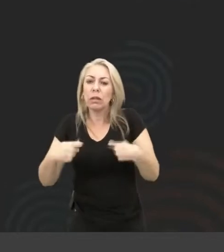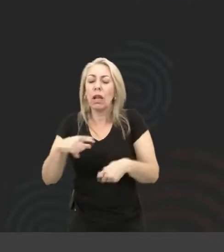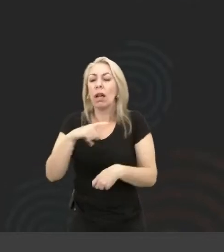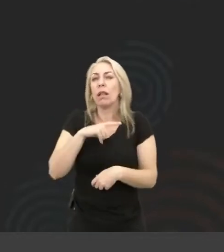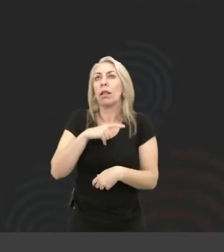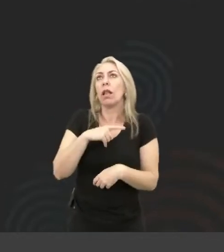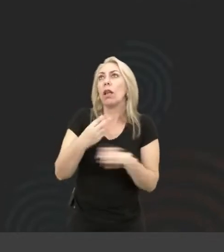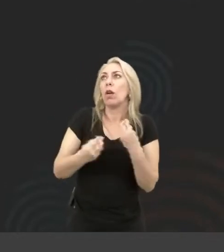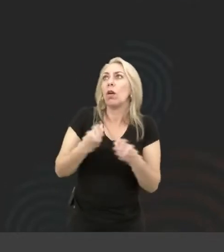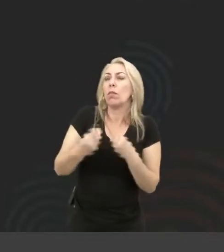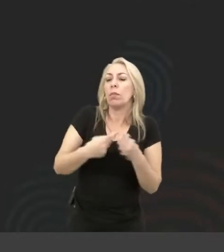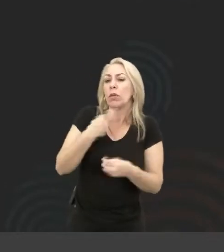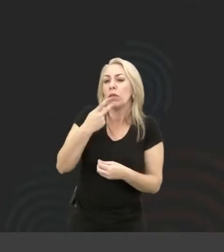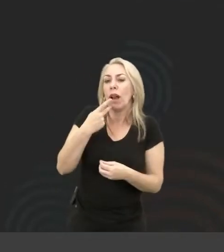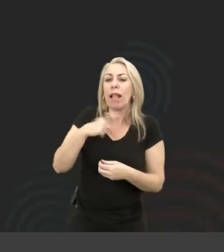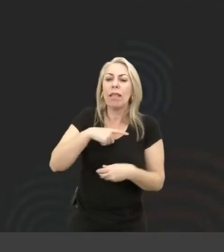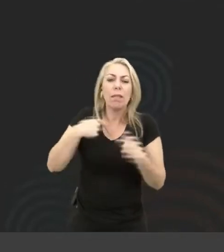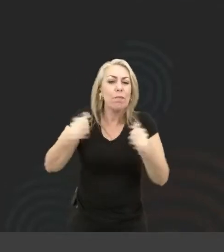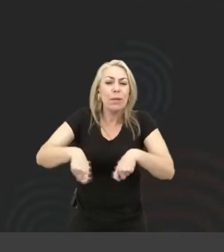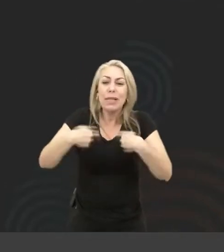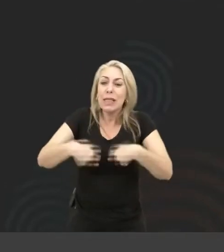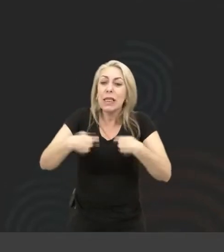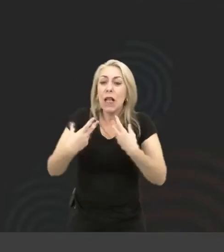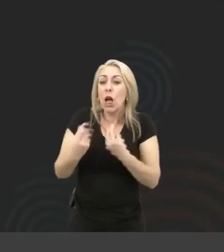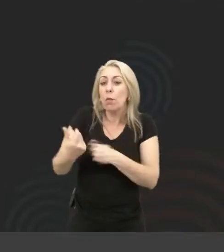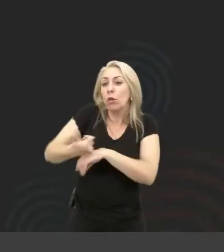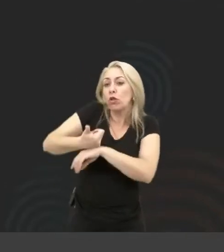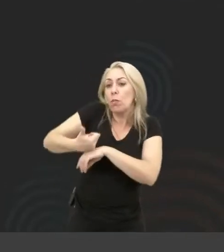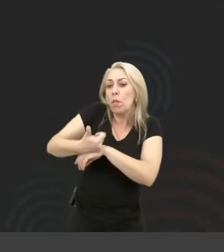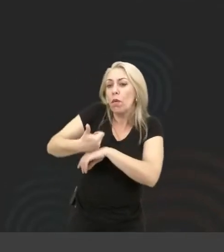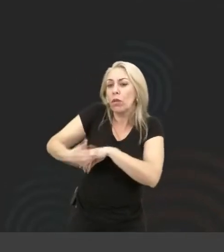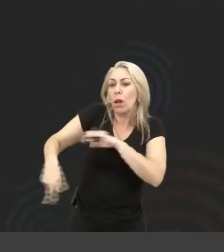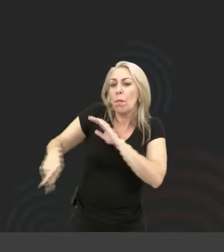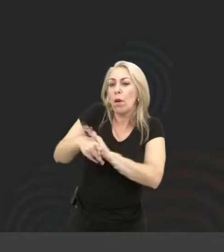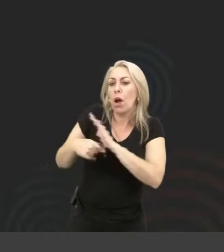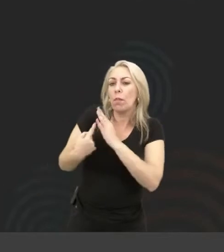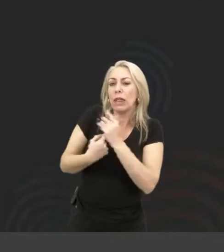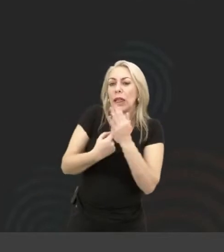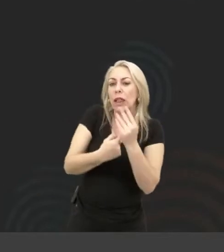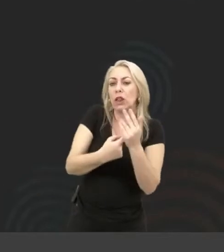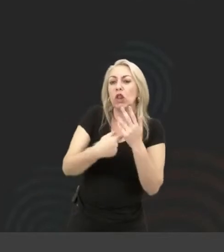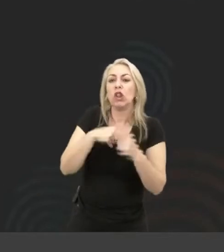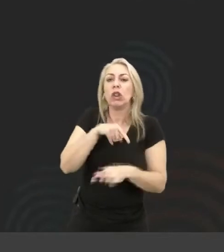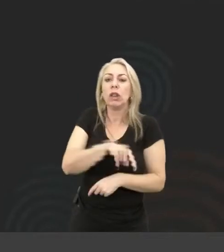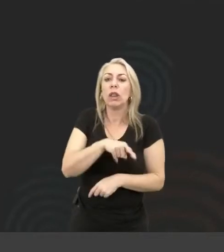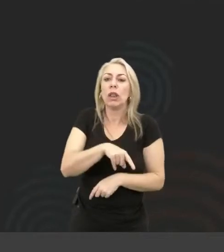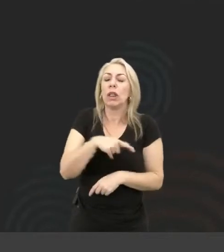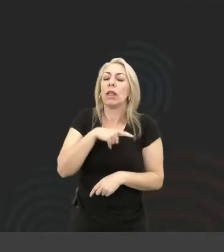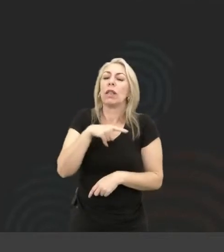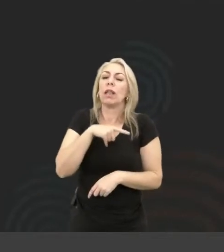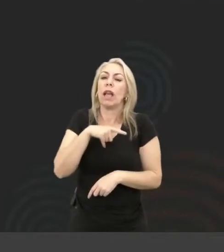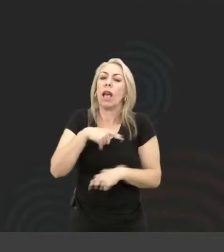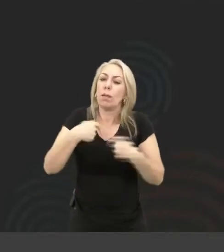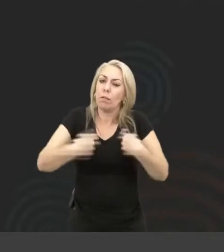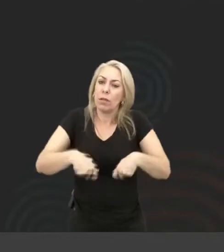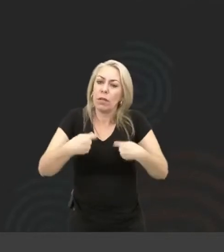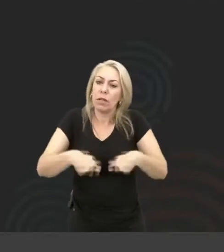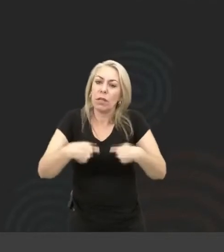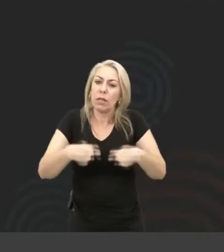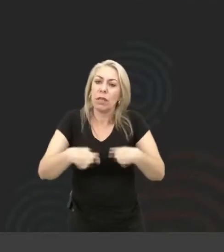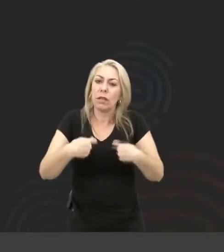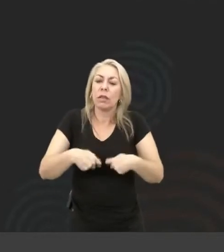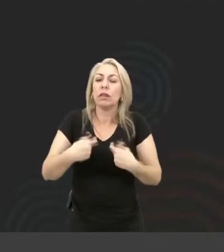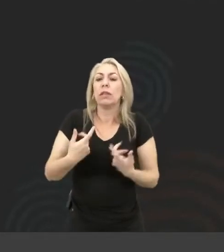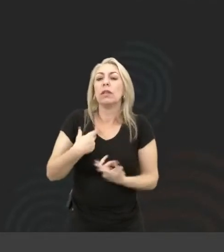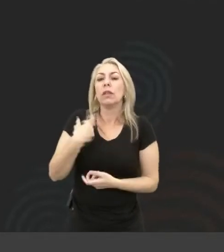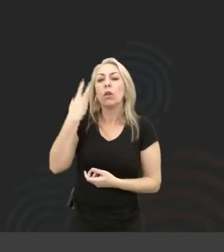Como eu posso falar? Mas uma necessidade muito grande de pessoas de tecnologia, uma necessidade muito grande de pessoas com